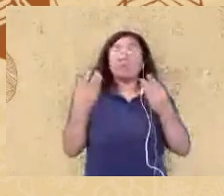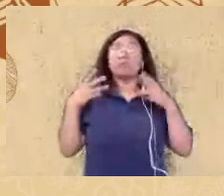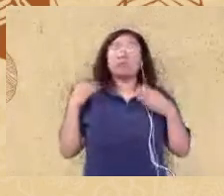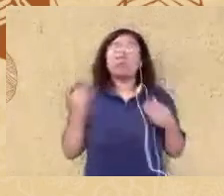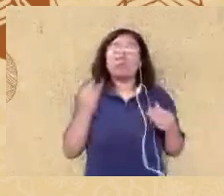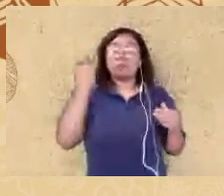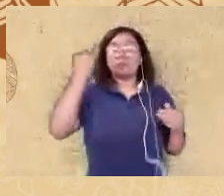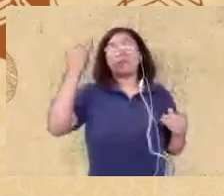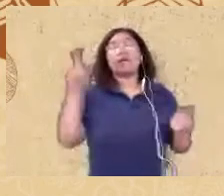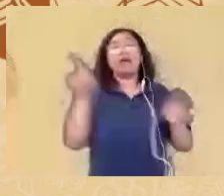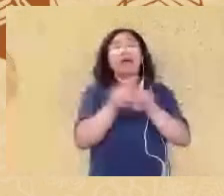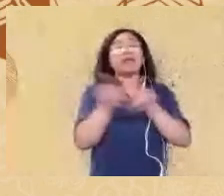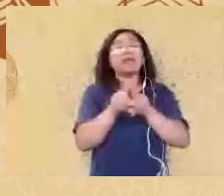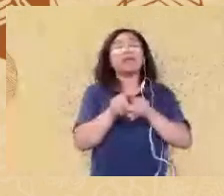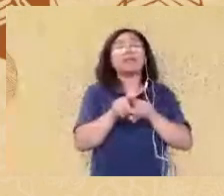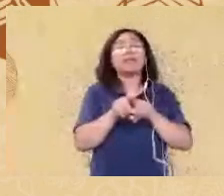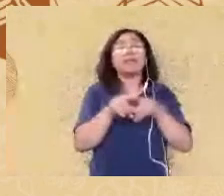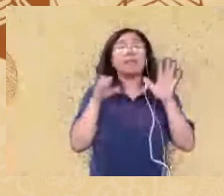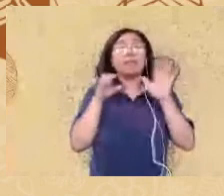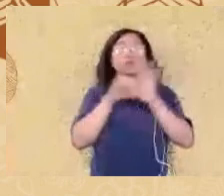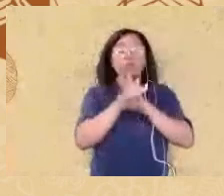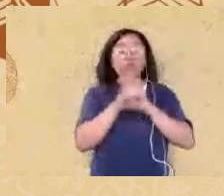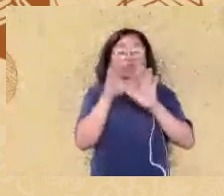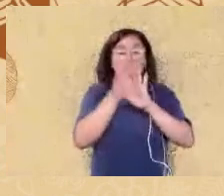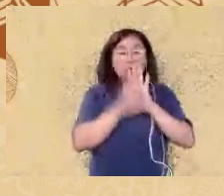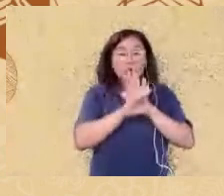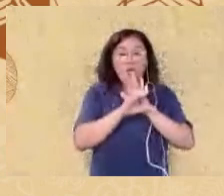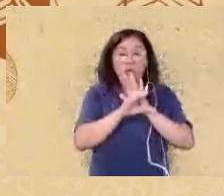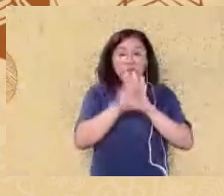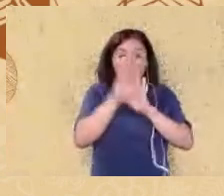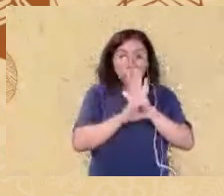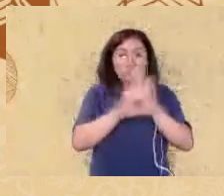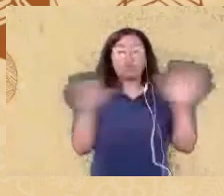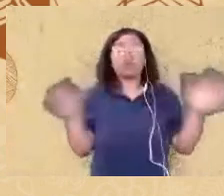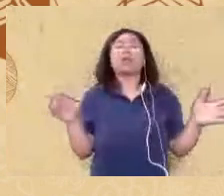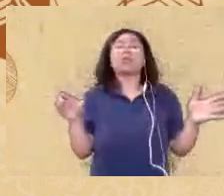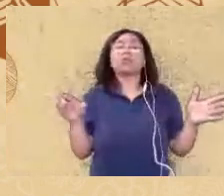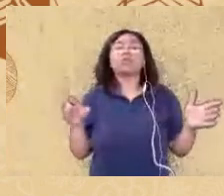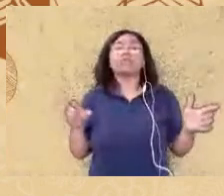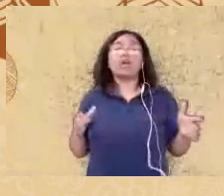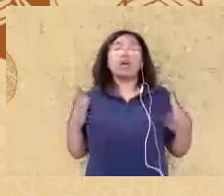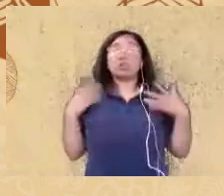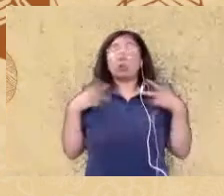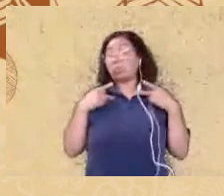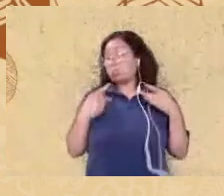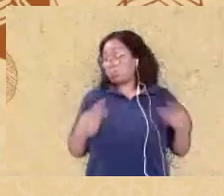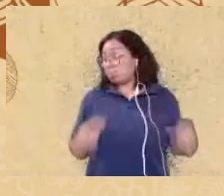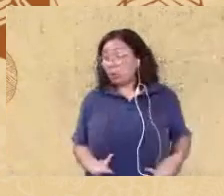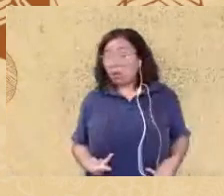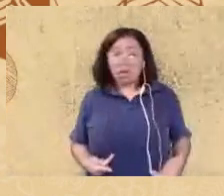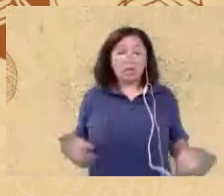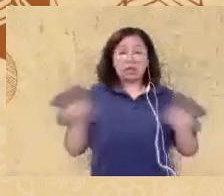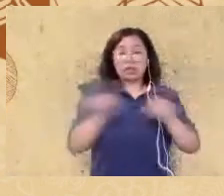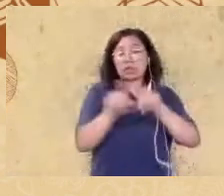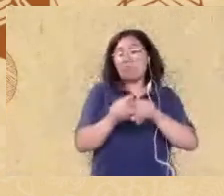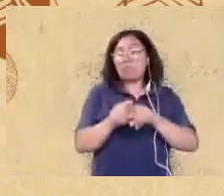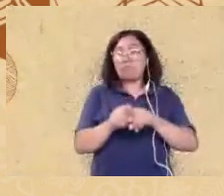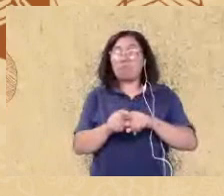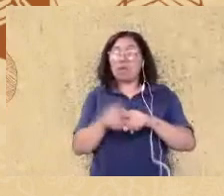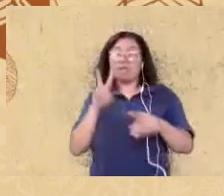aprende no currículo acadêmico é voltado para o eurocentrismo então para as conquistas das principais potências